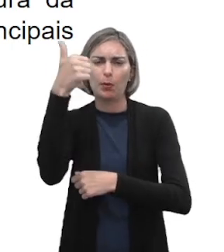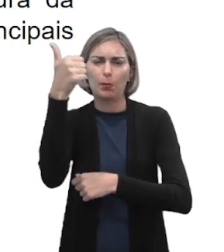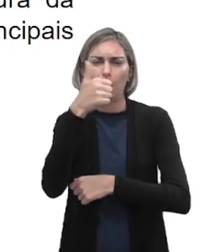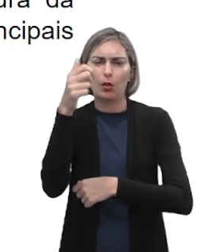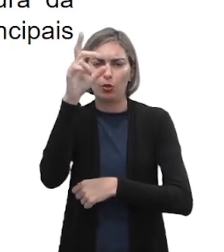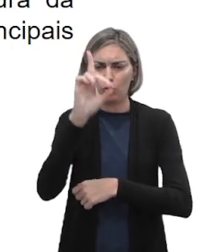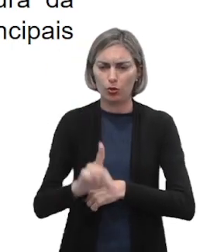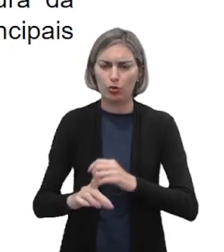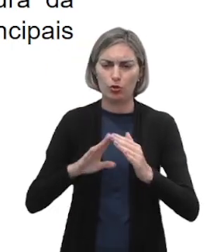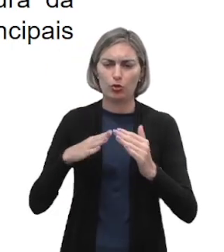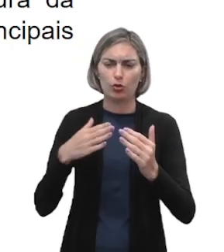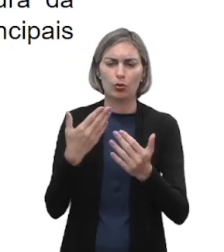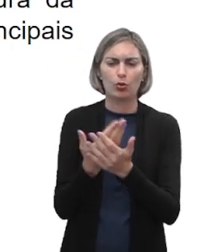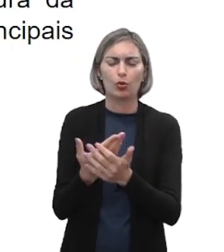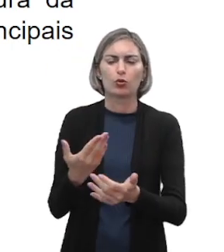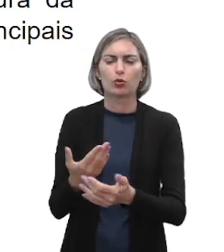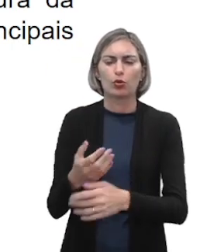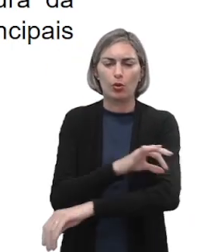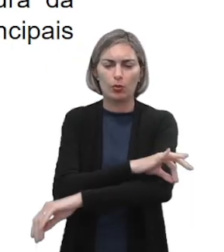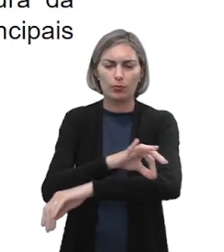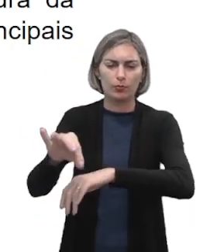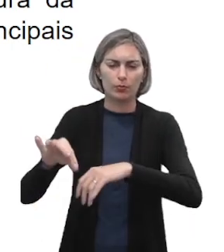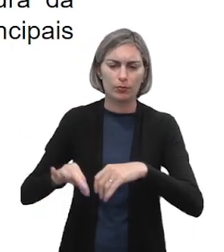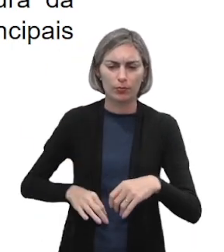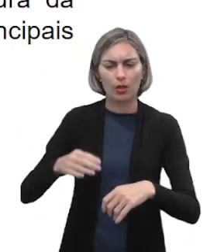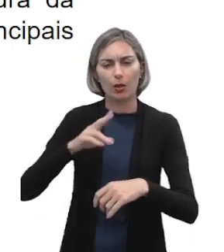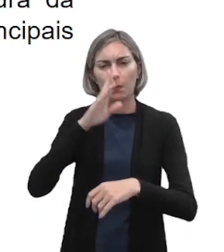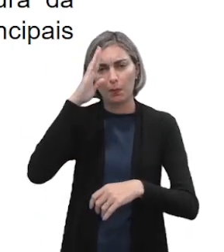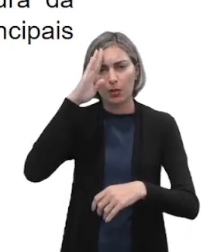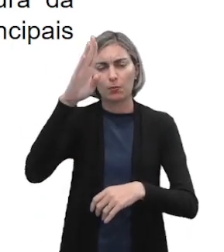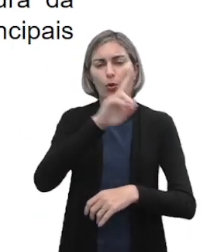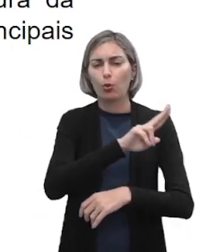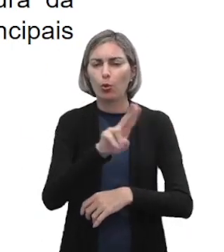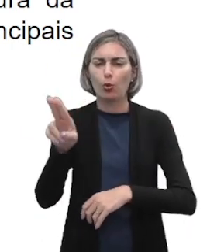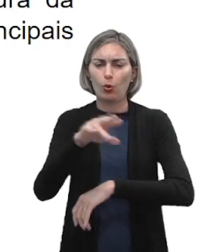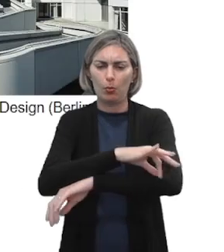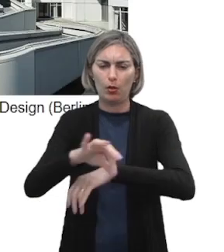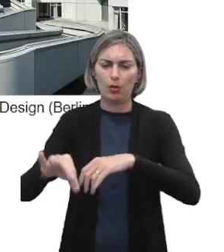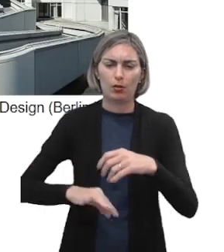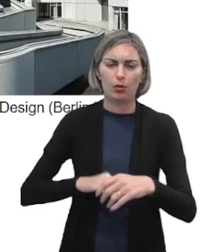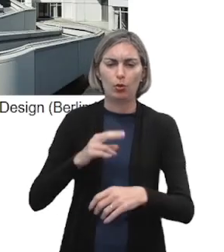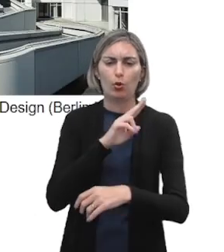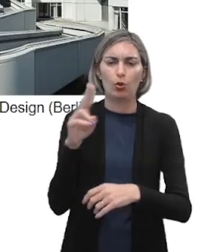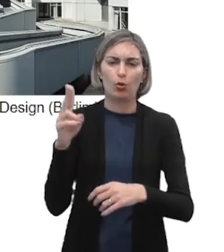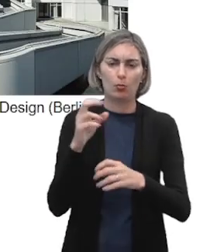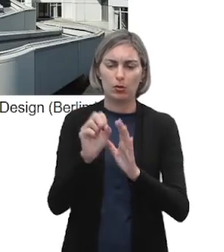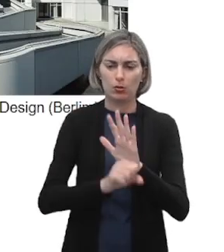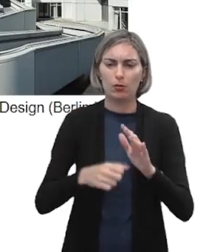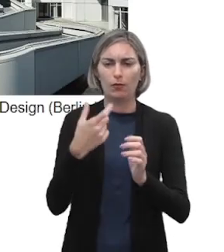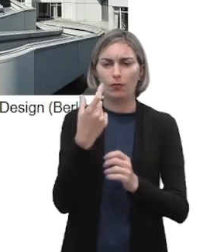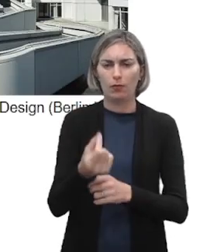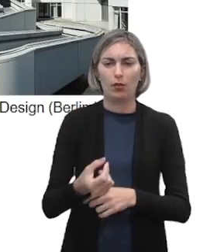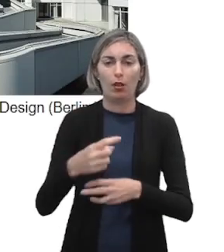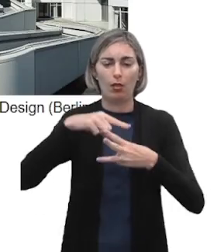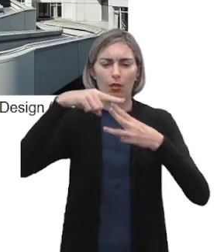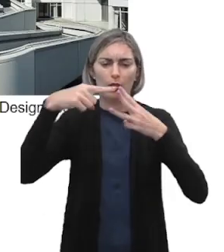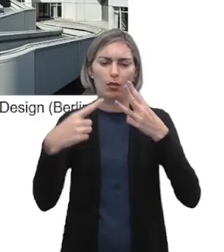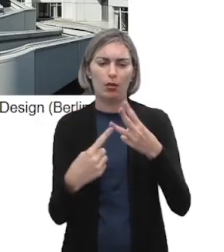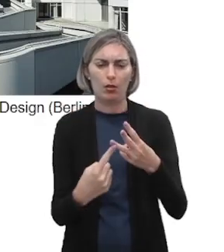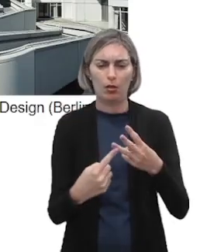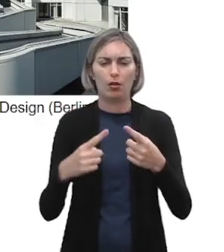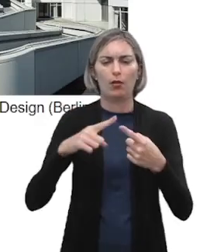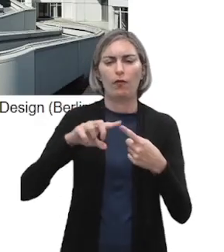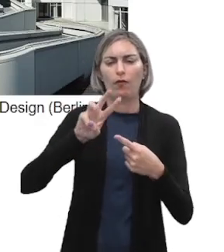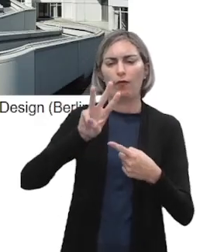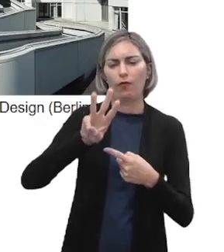Universidade de Harvard e um dos principais nomes de arquitetura do século XX. Teve três fases. Em